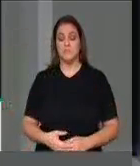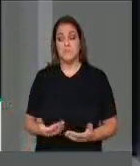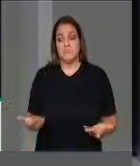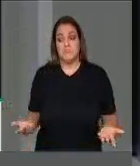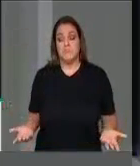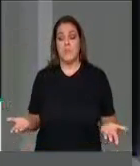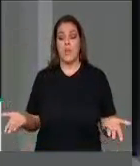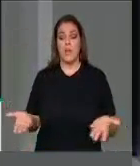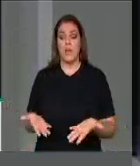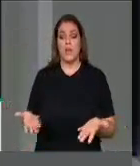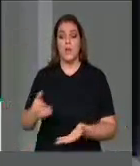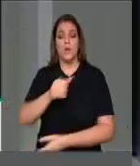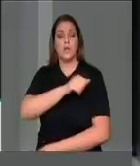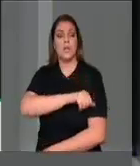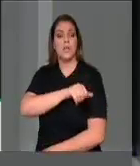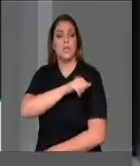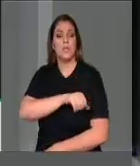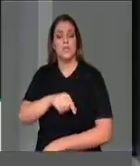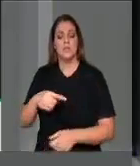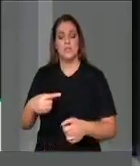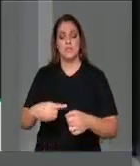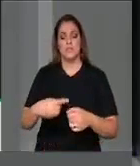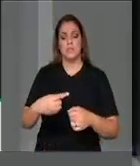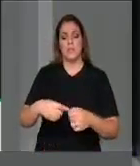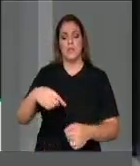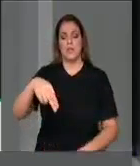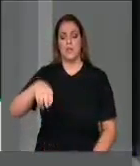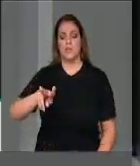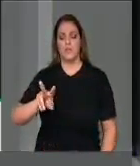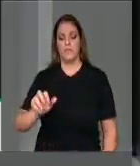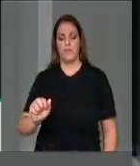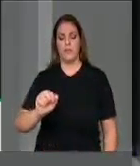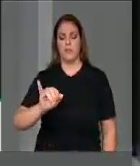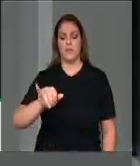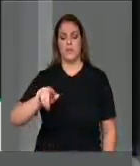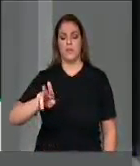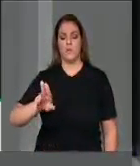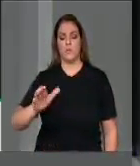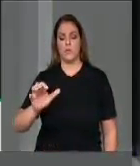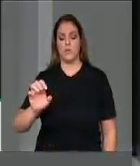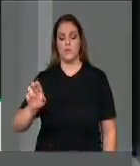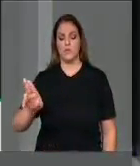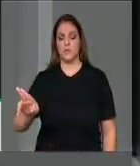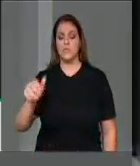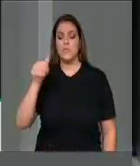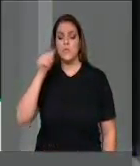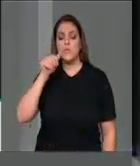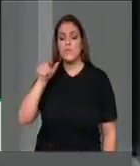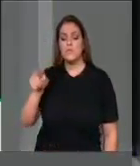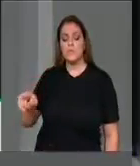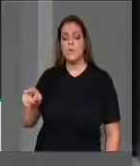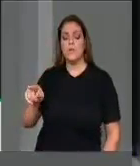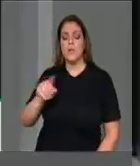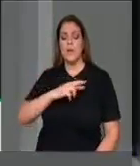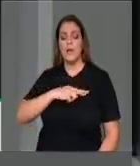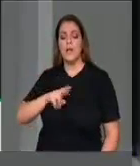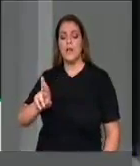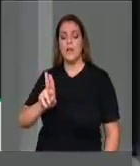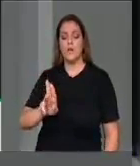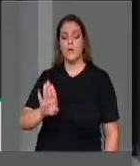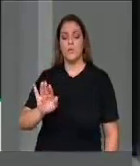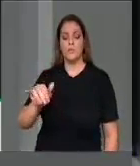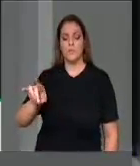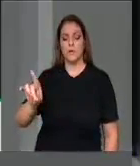Iguaçu, no Rio de Janeiro, uma umbandista foi apedrejada, porque a sua vizinha